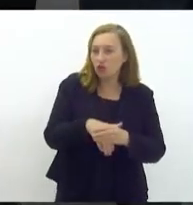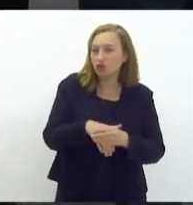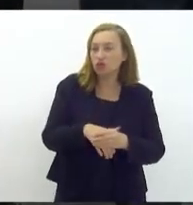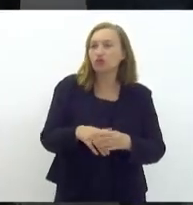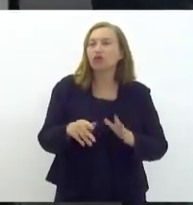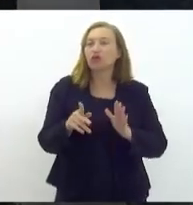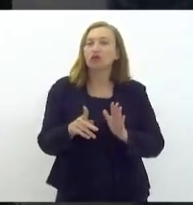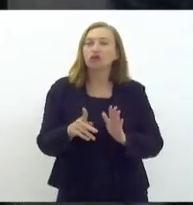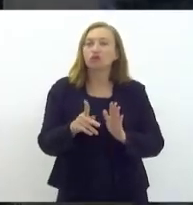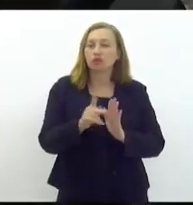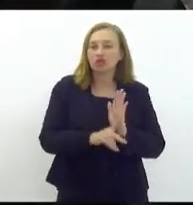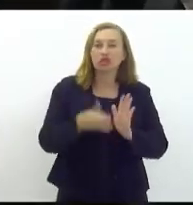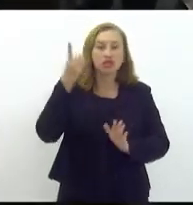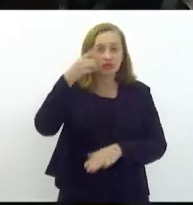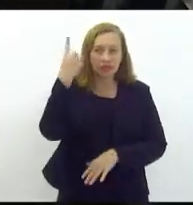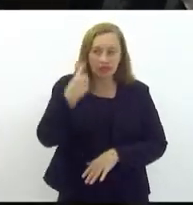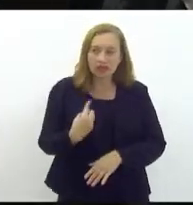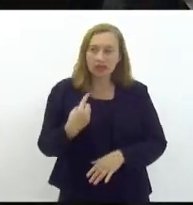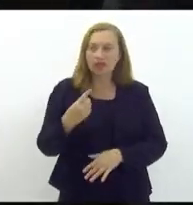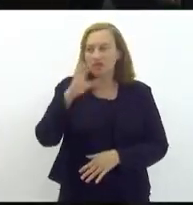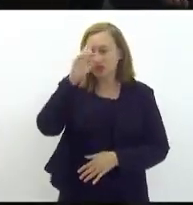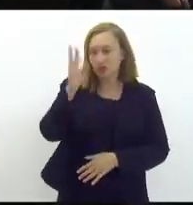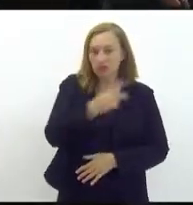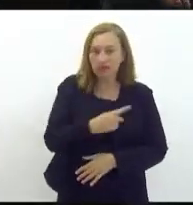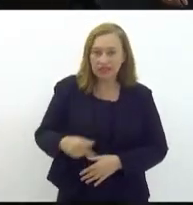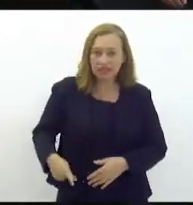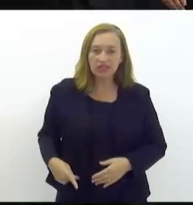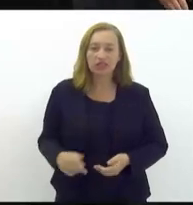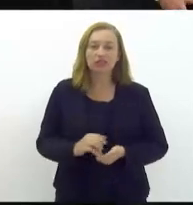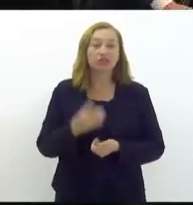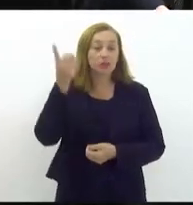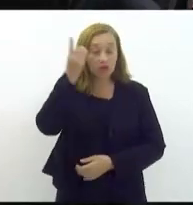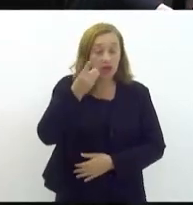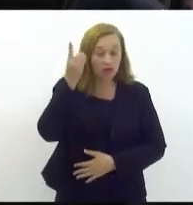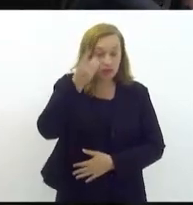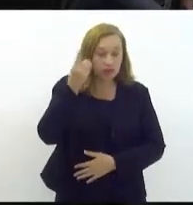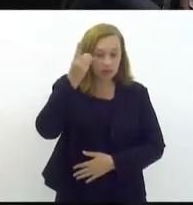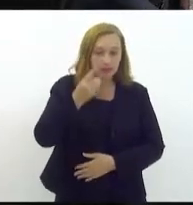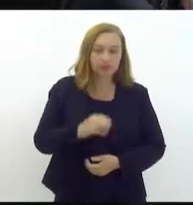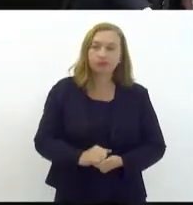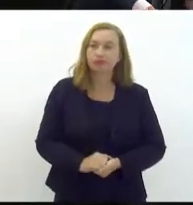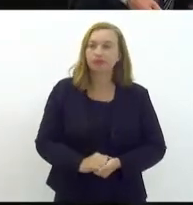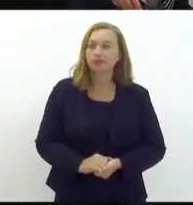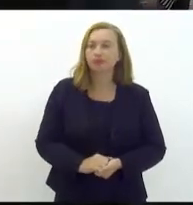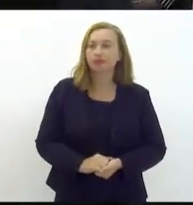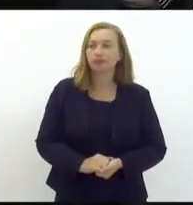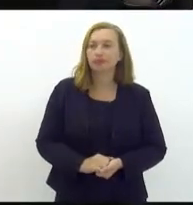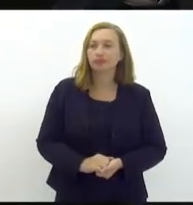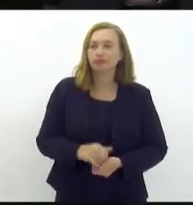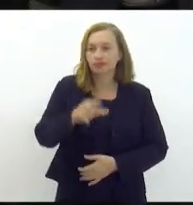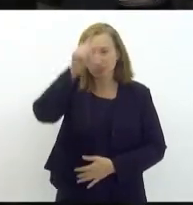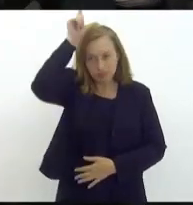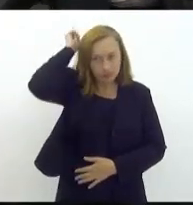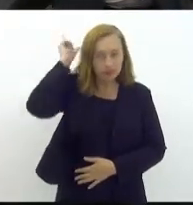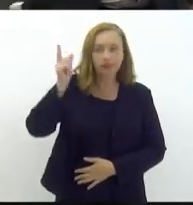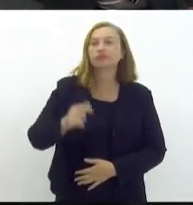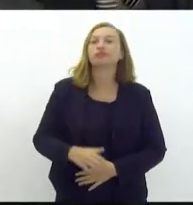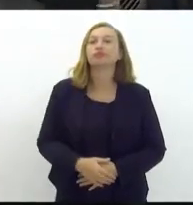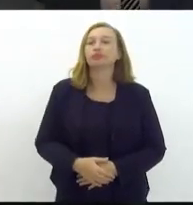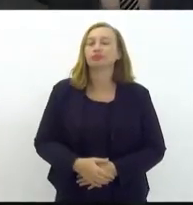deputada Dani. Senhora presidente. Deputado Luiz Paulo. É que o